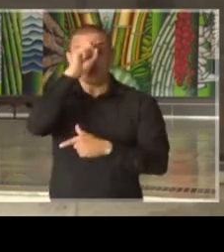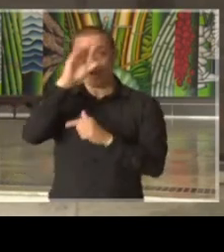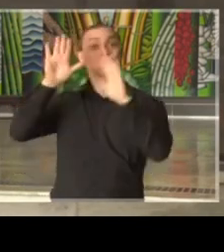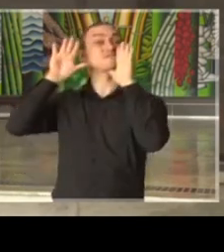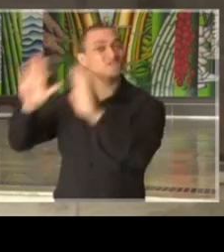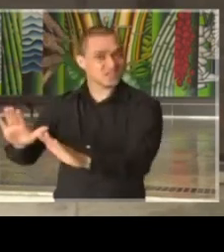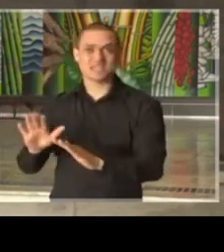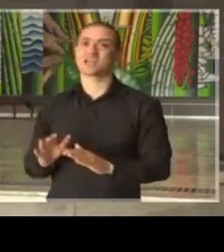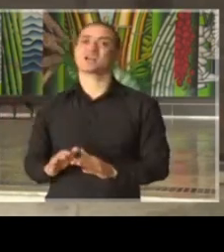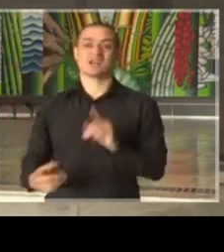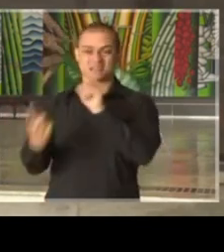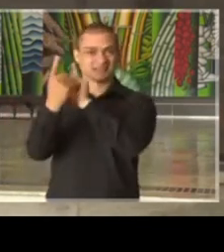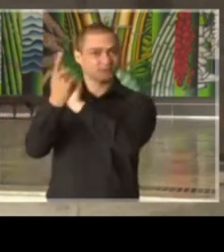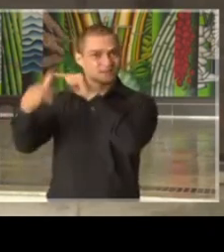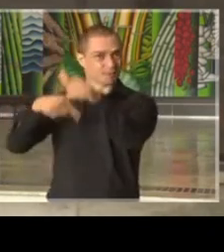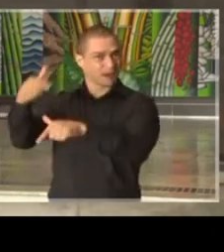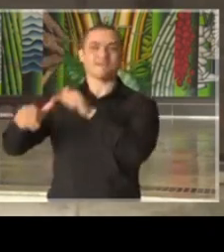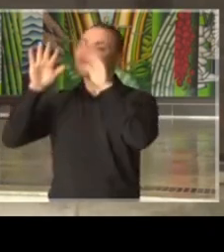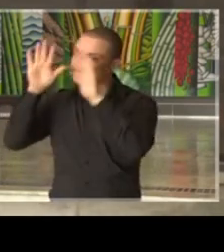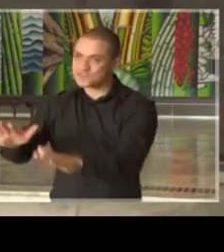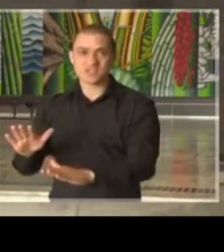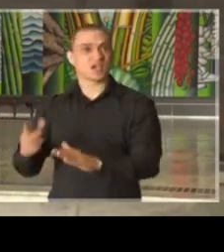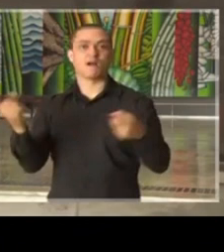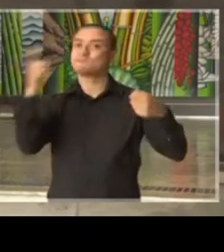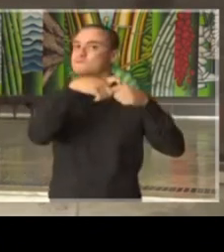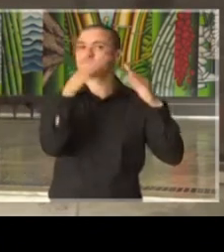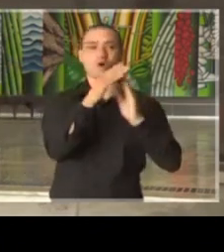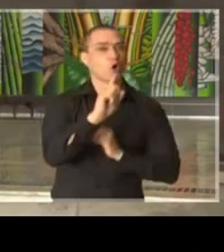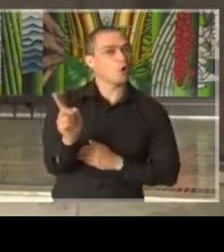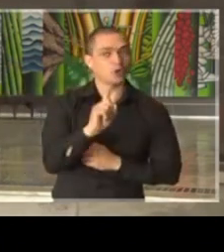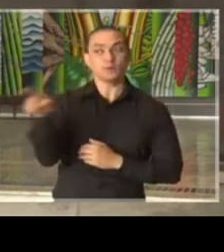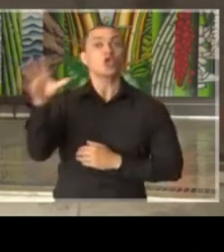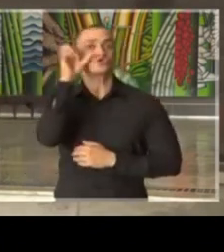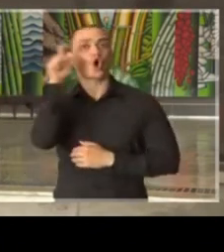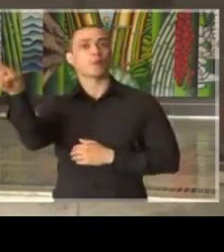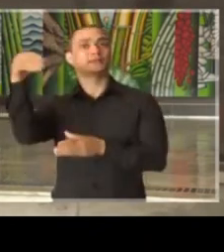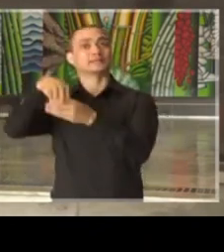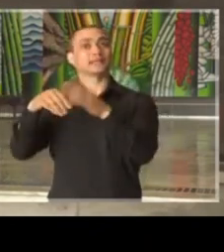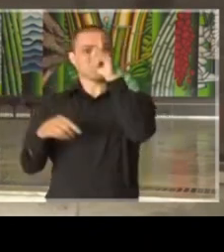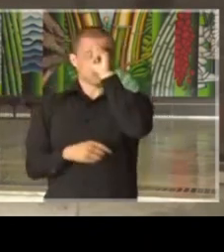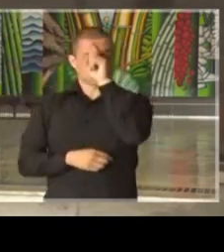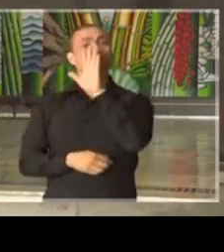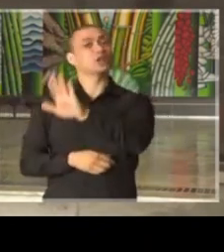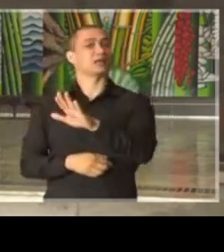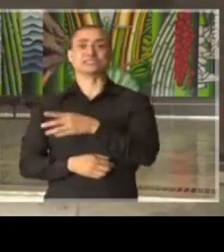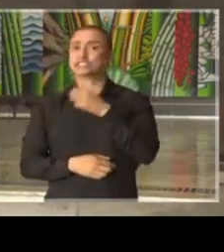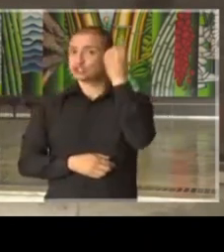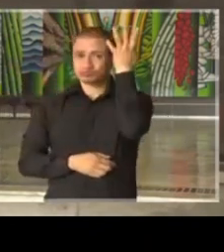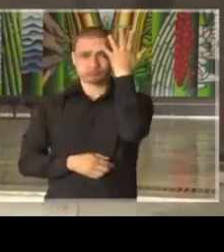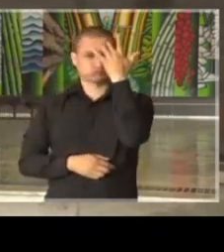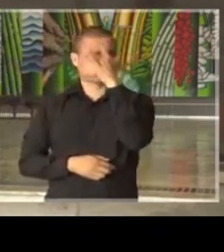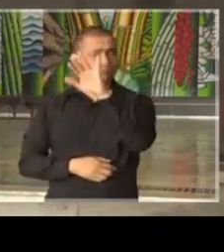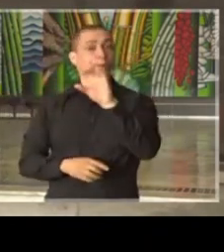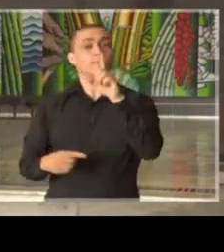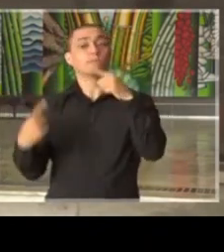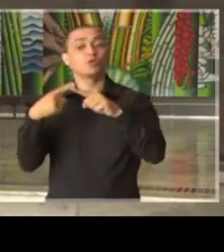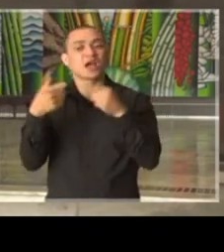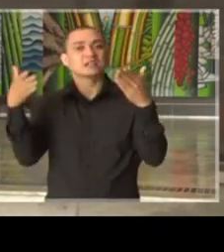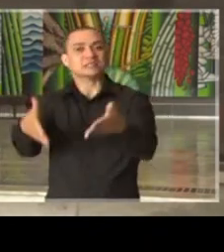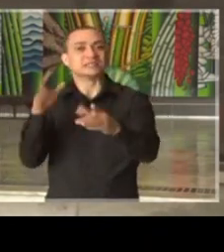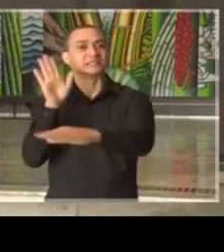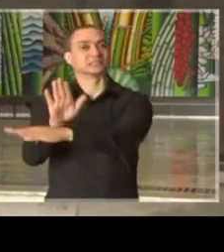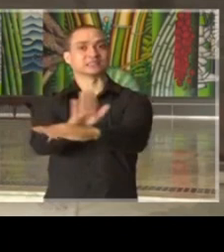dos centros de atendimento, sejam públicos ou privados. Muitos estão dormindo já há vários dias para atender a população que mais